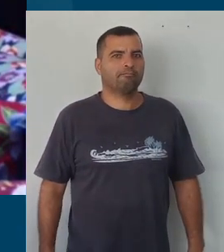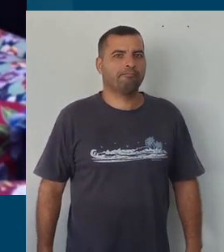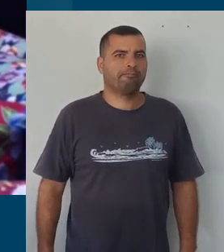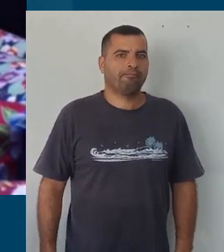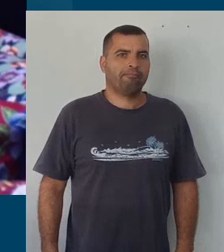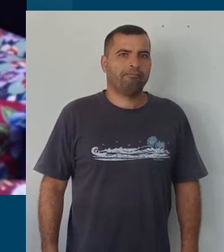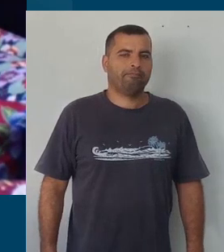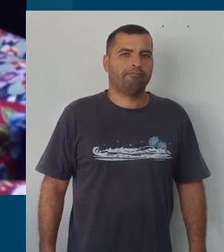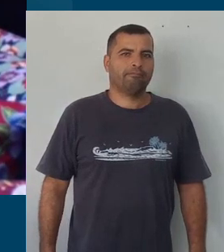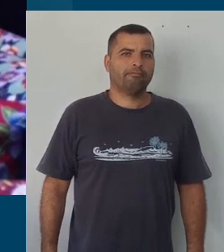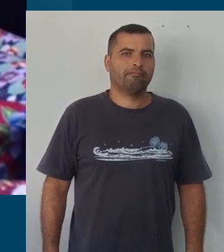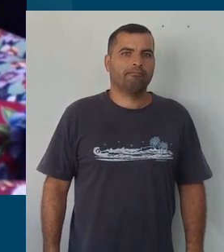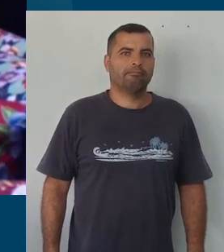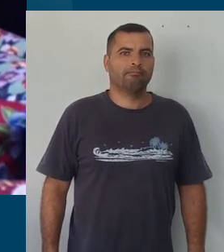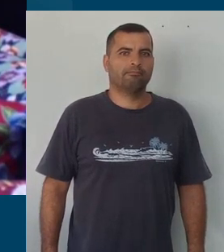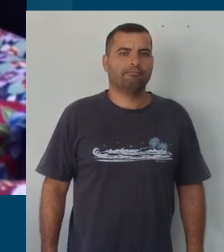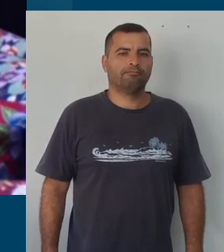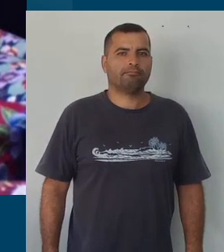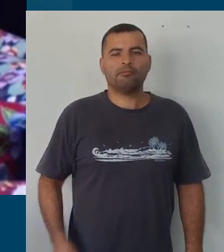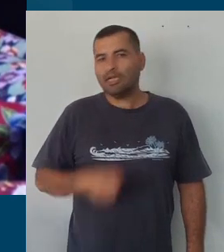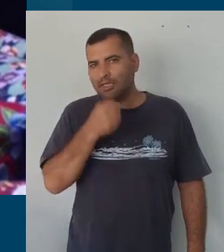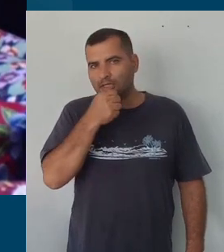Está sem som, César.